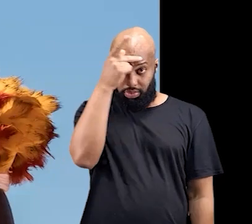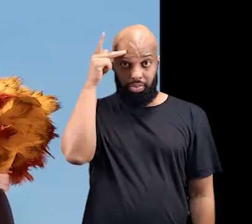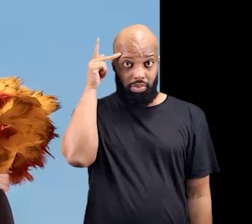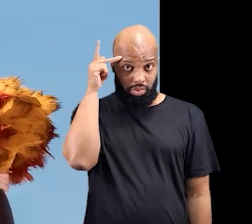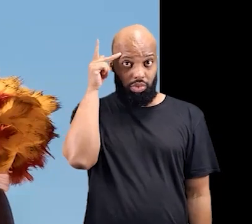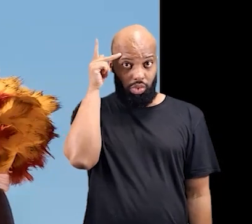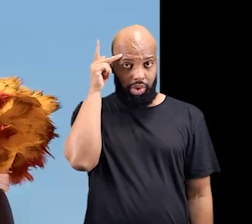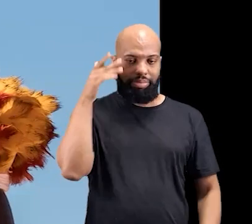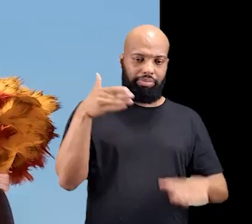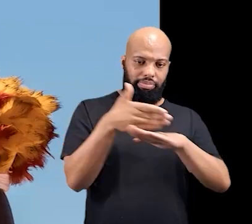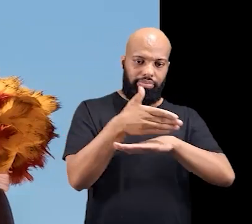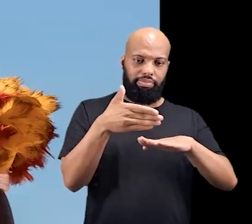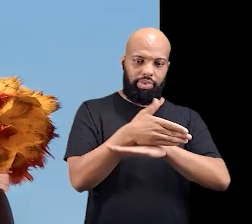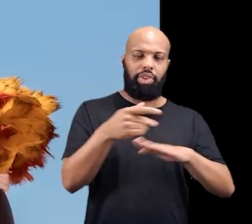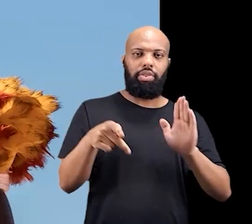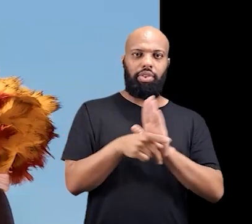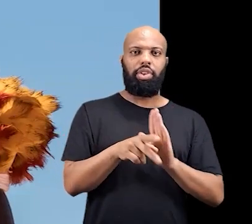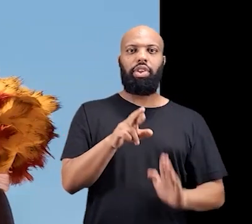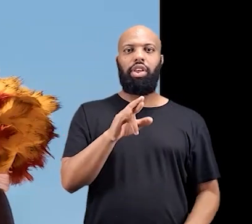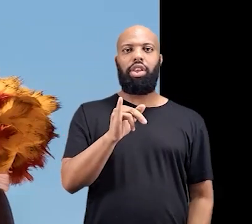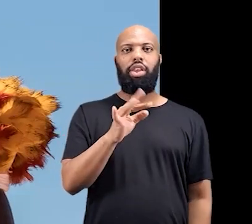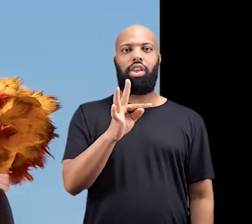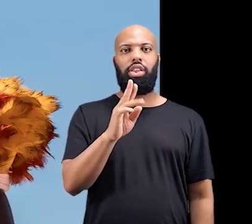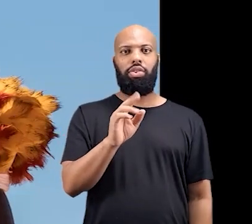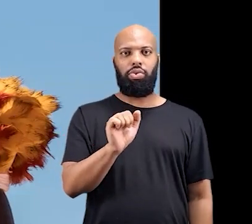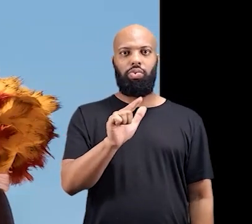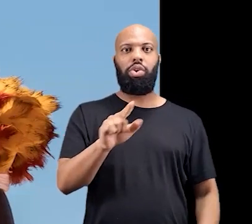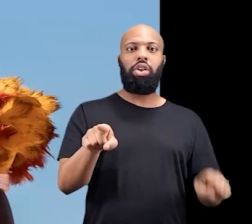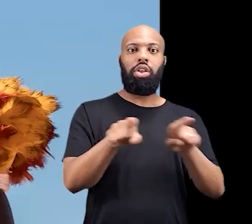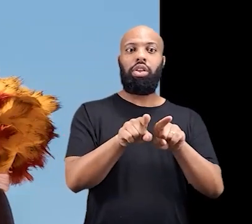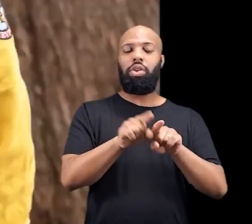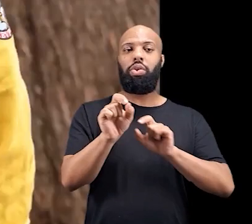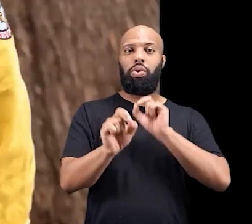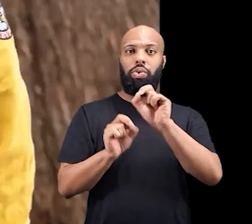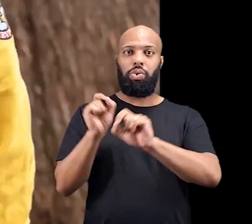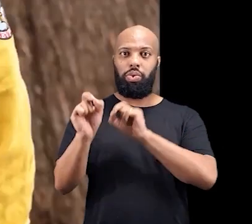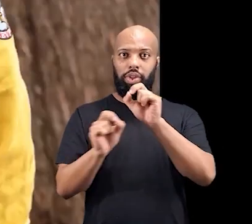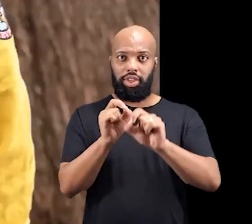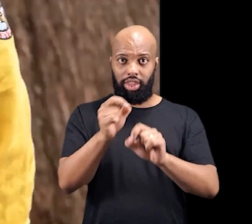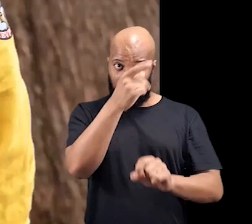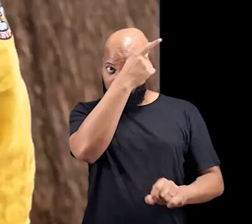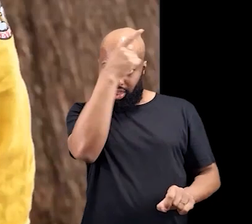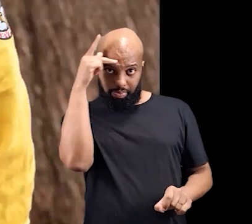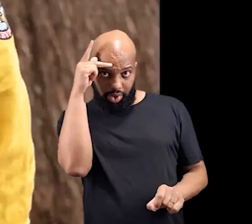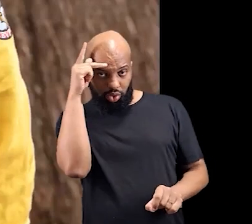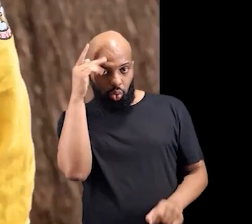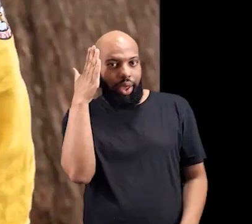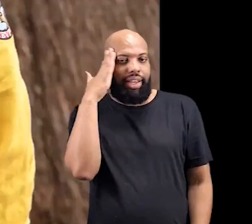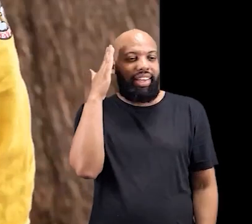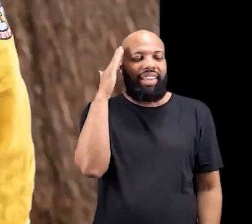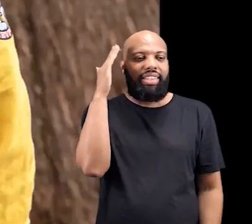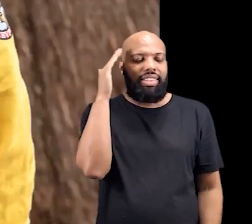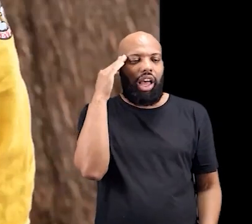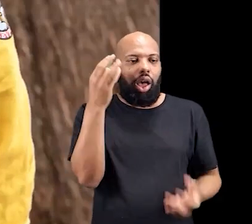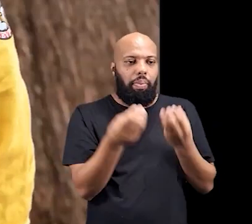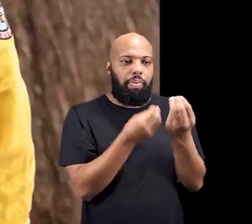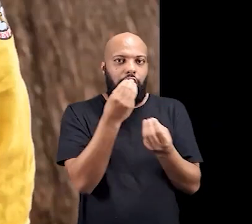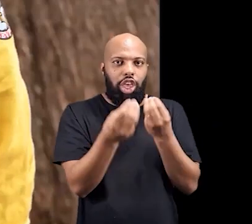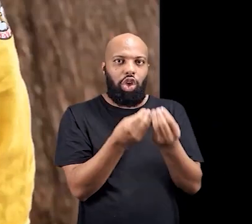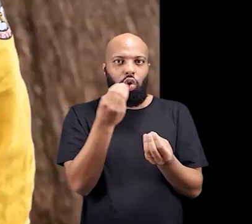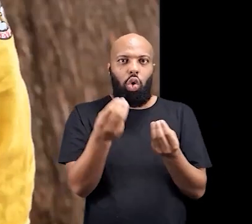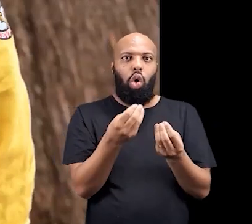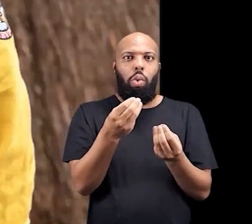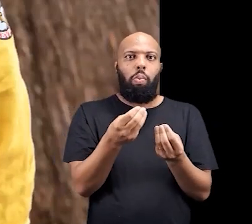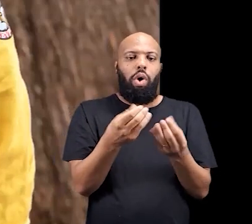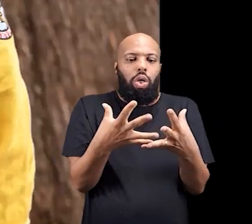além dele ser uma pessoa que está participando dos rituais, ele é também brigadista de incêndio, que